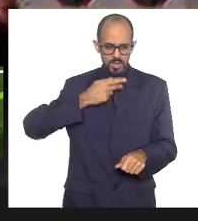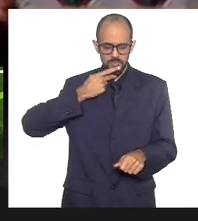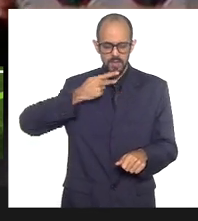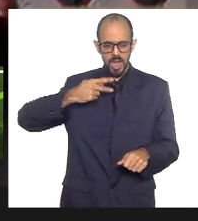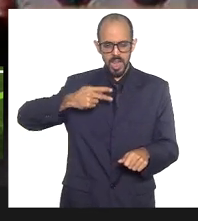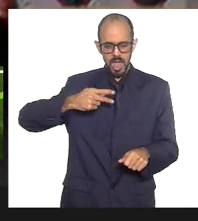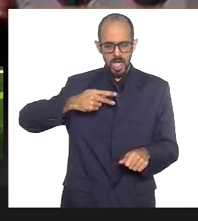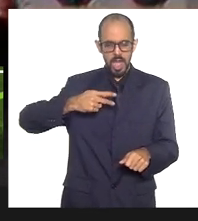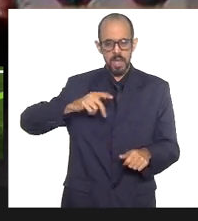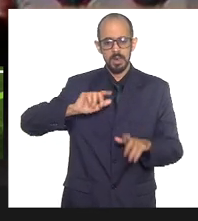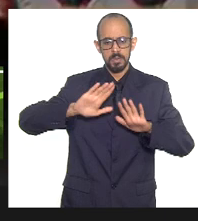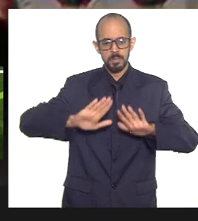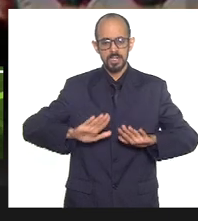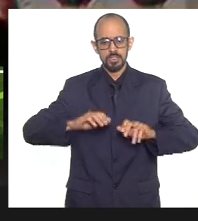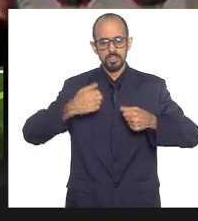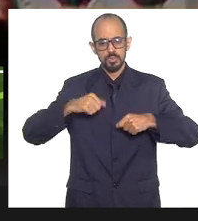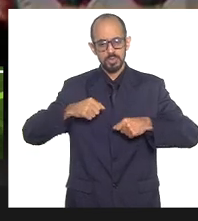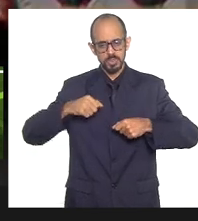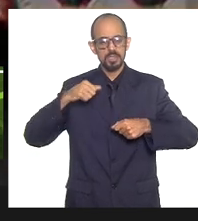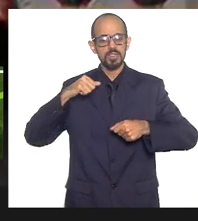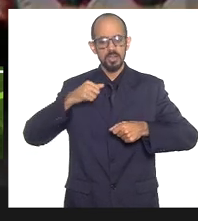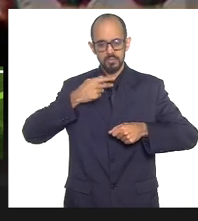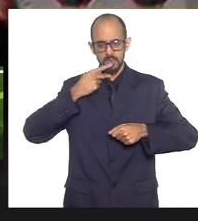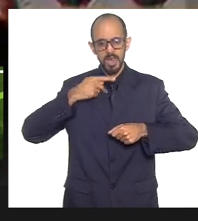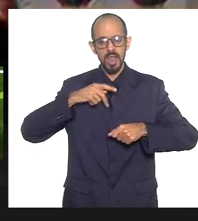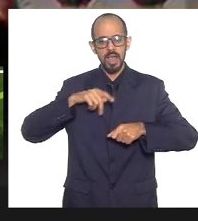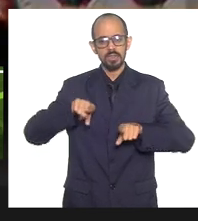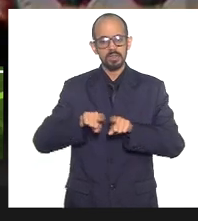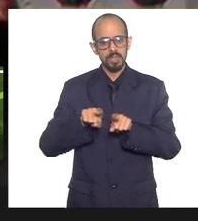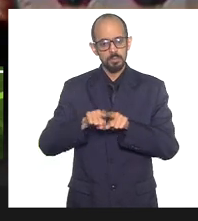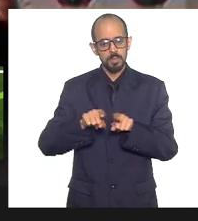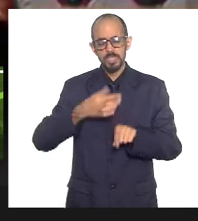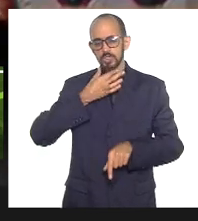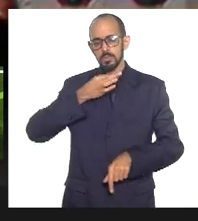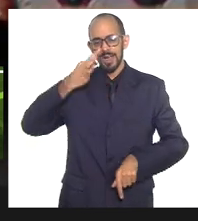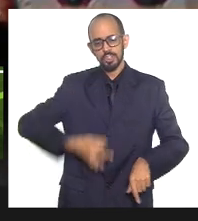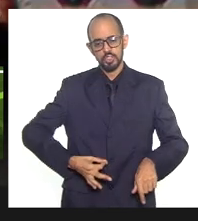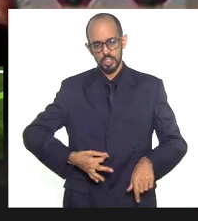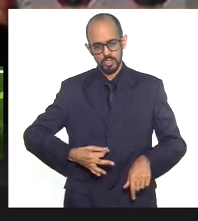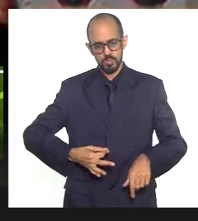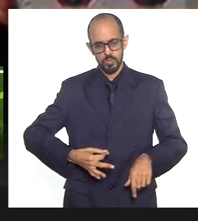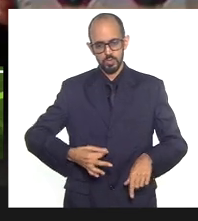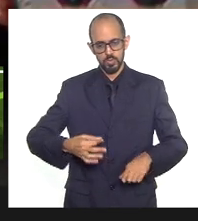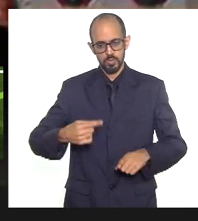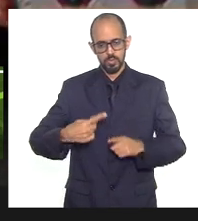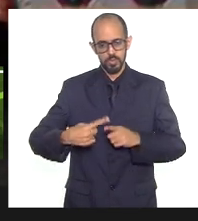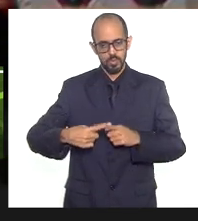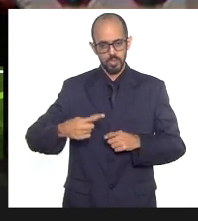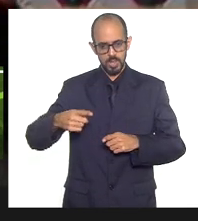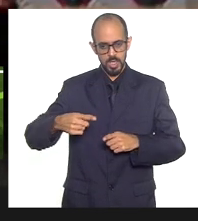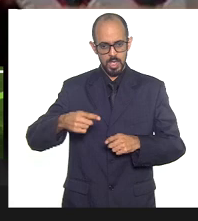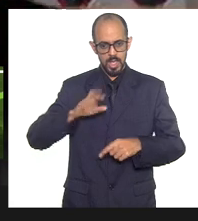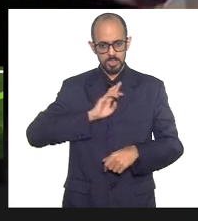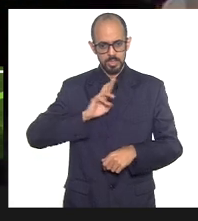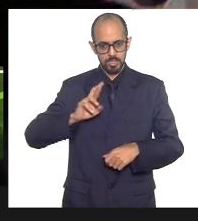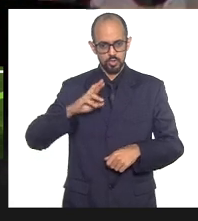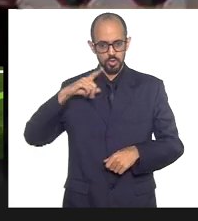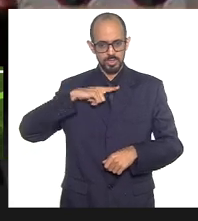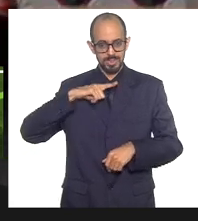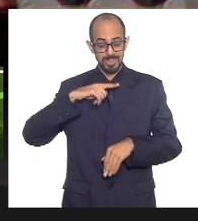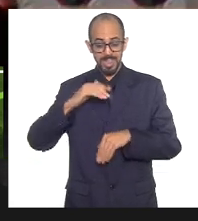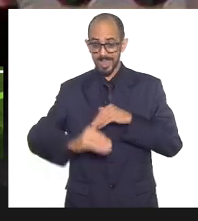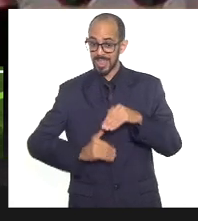debate, mas é preciso falar de racismo religioso e de machismo também, dado que as religiões majoritariamente têm,